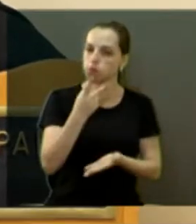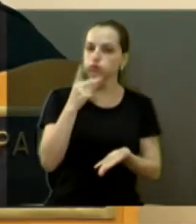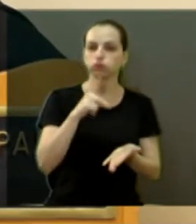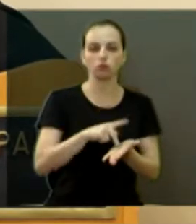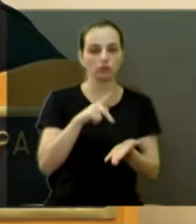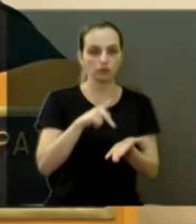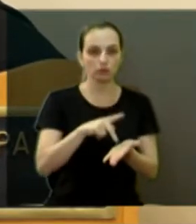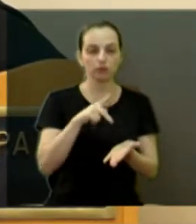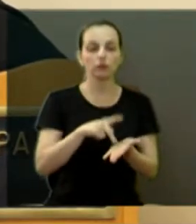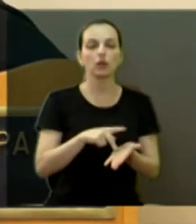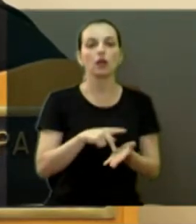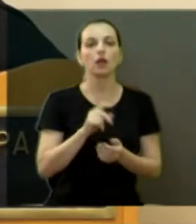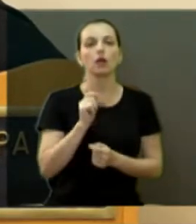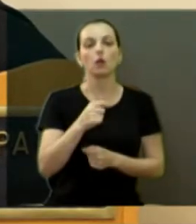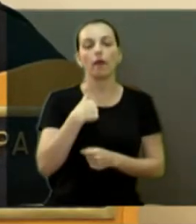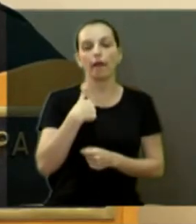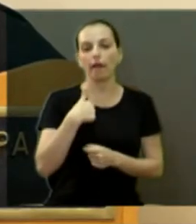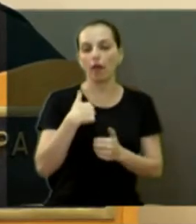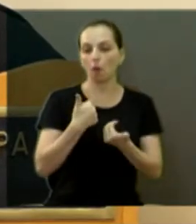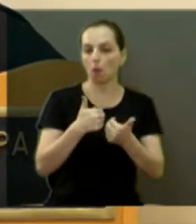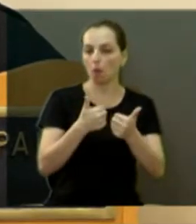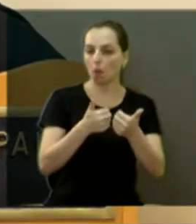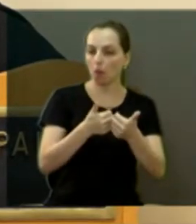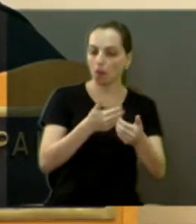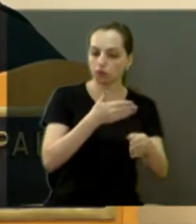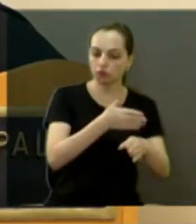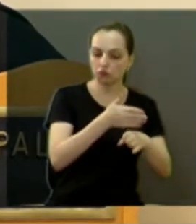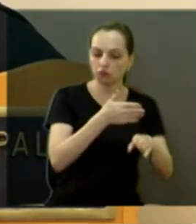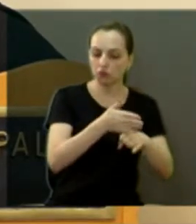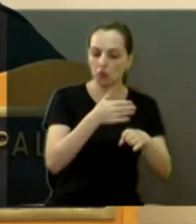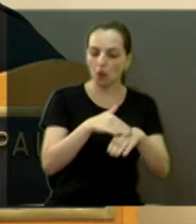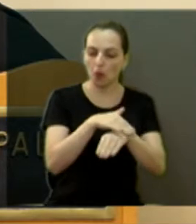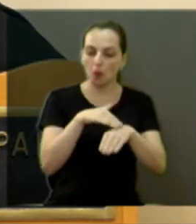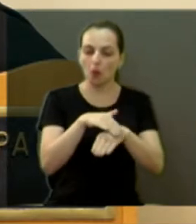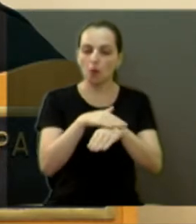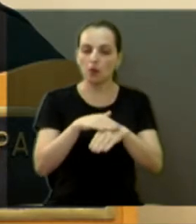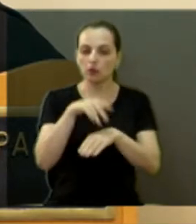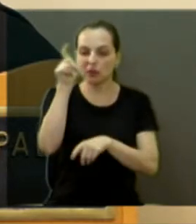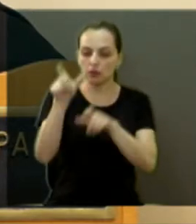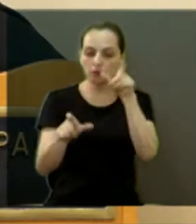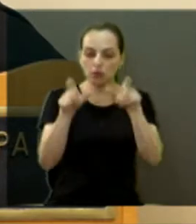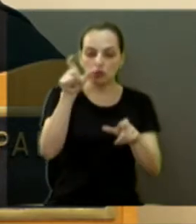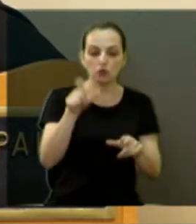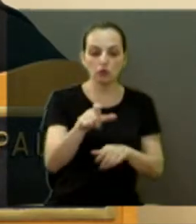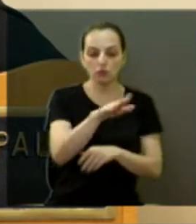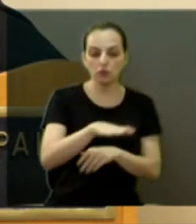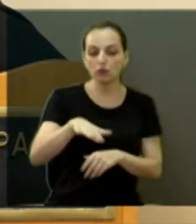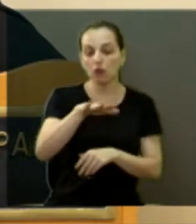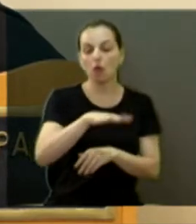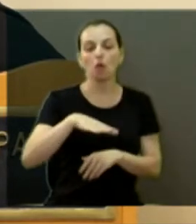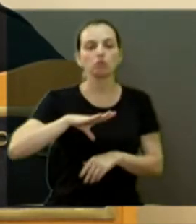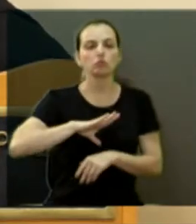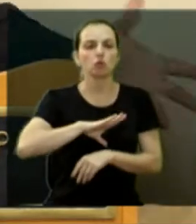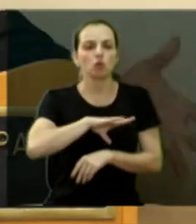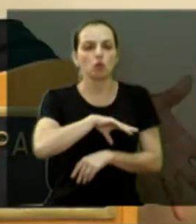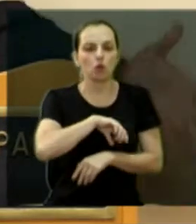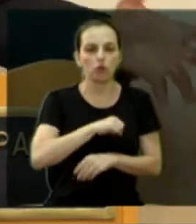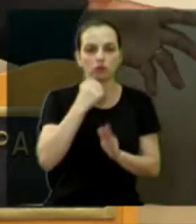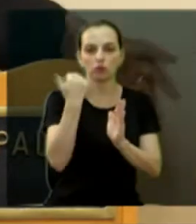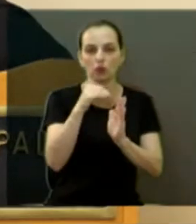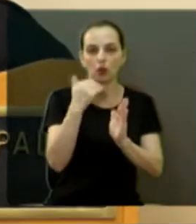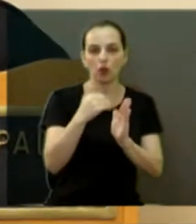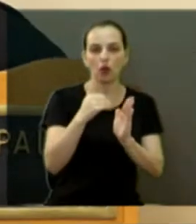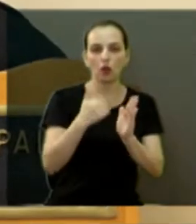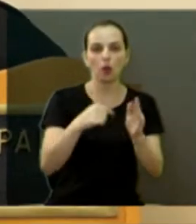Inclusive, eu andando pelo bairro, conversando com os vários moradores dessa região. E eles adoraram esse programa, porque nunca teve esse